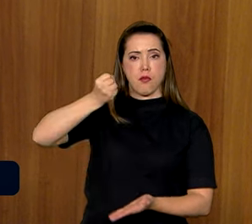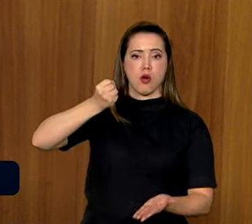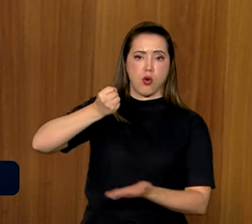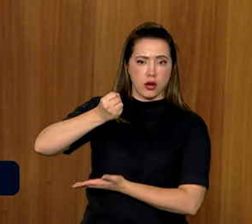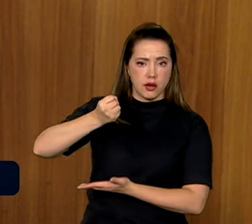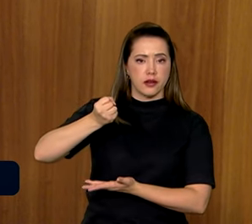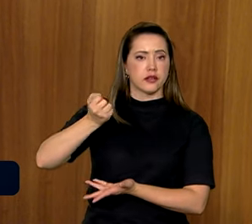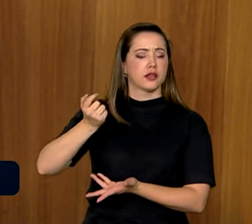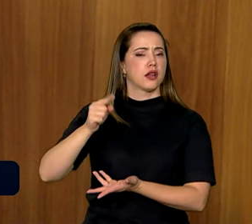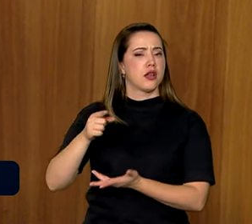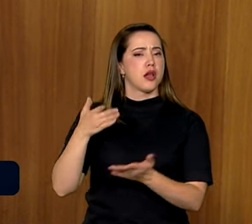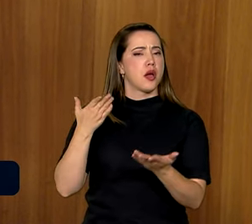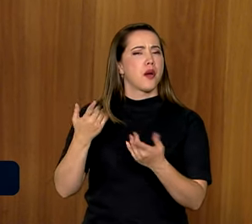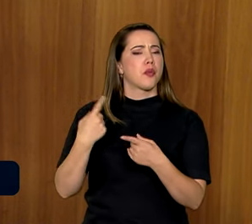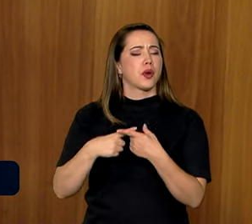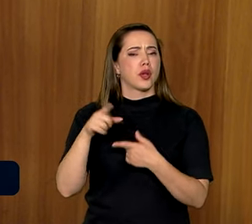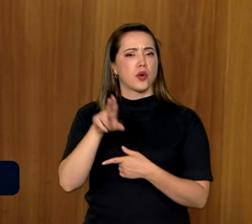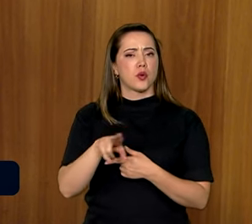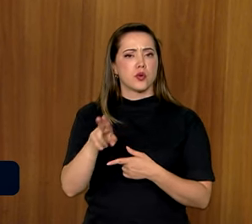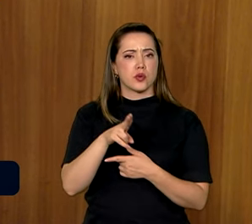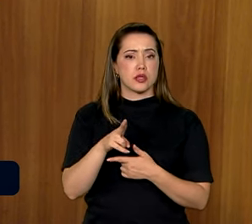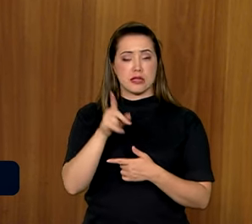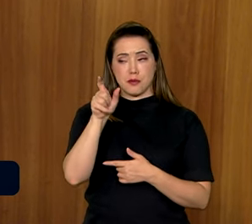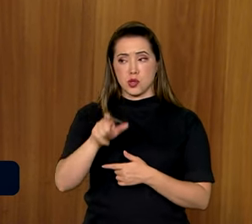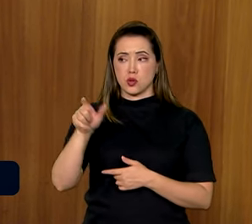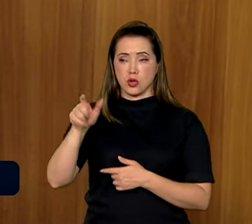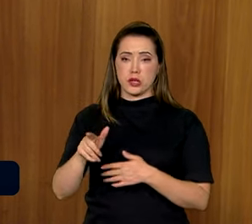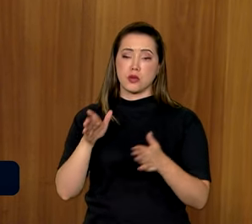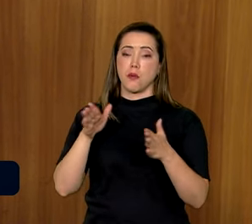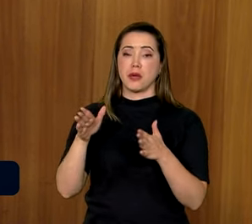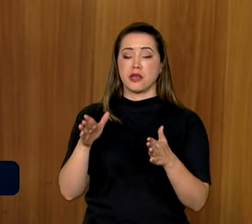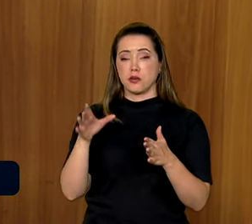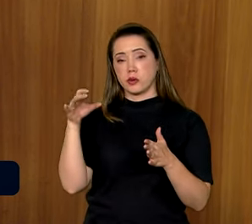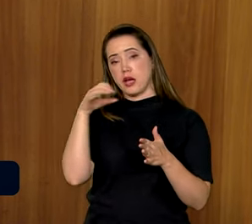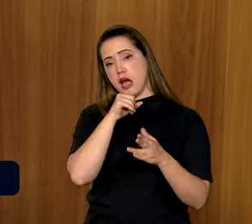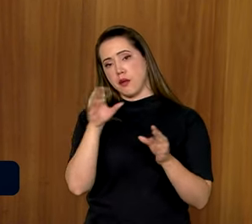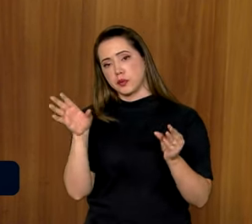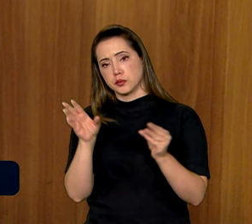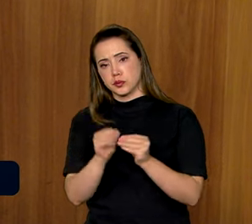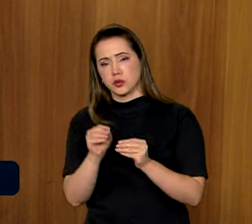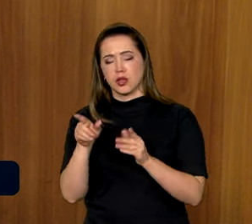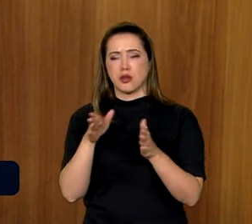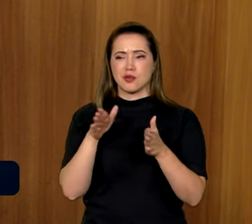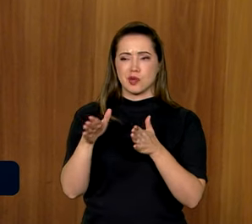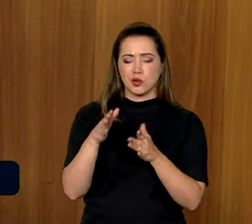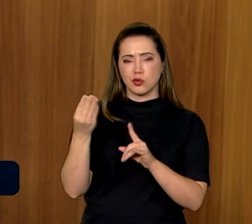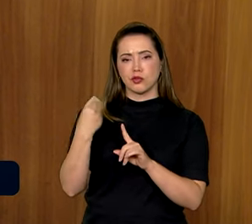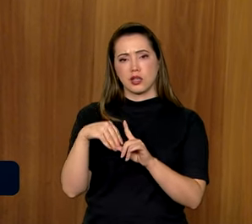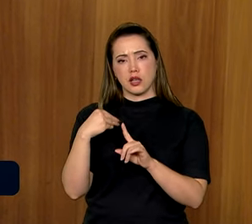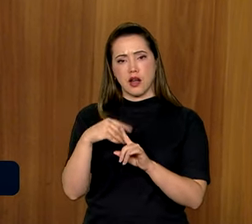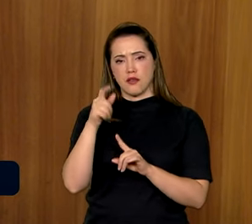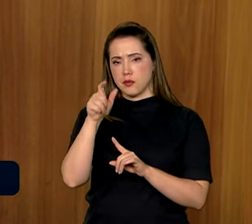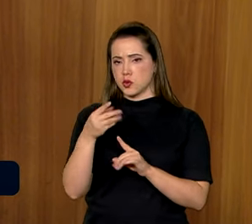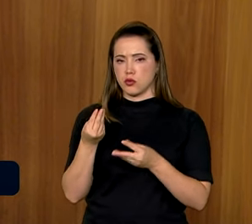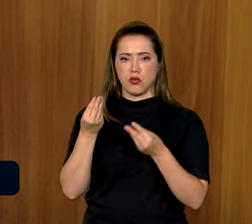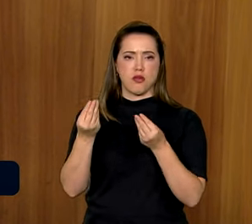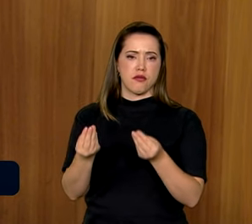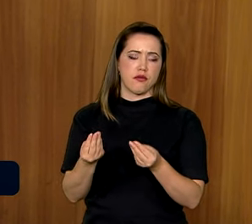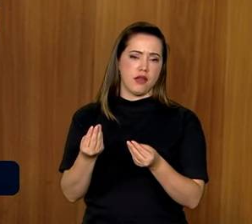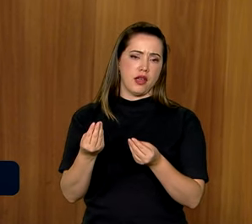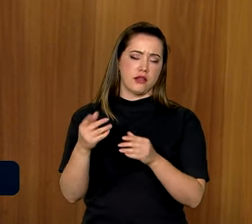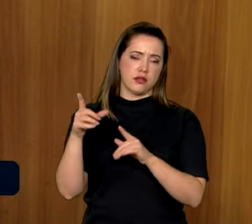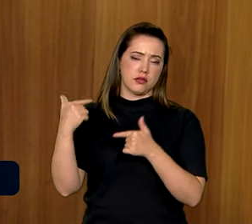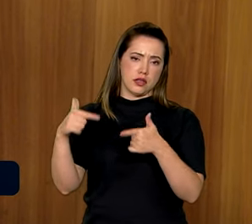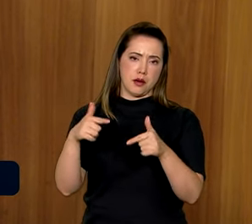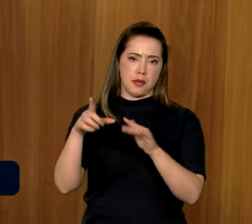curto, e nessa utilização intensiva de mão de obra, a gente tem uma situação de vulnerabilidade, onde muitas vezes o empregador não consegue garantir as condições mínimas de